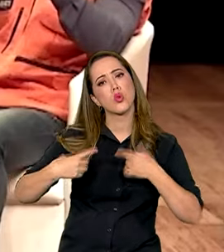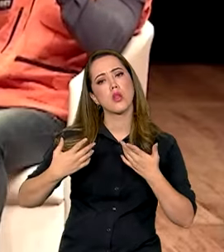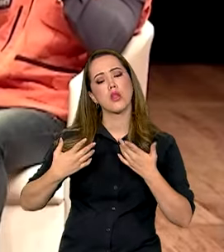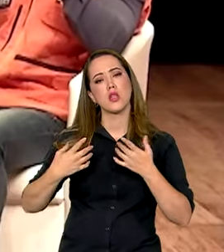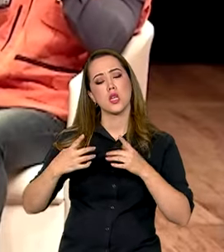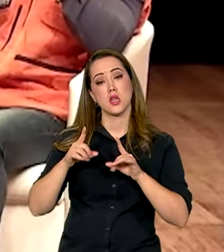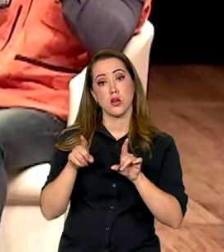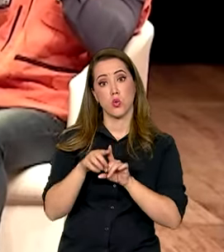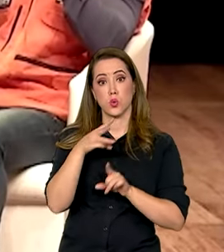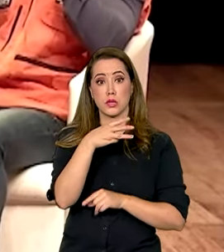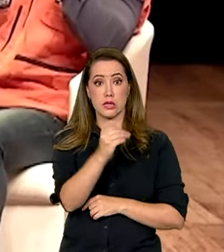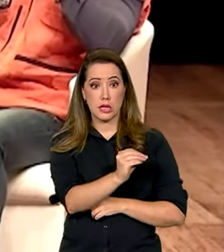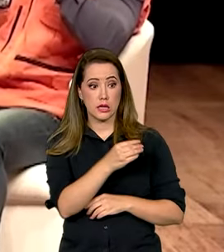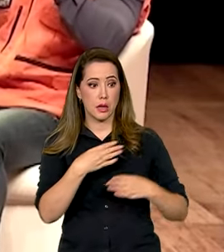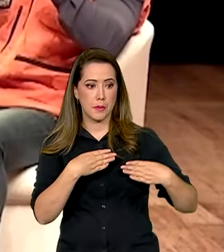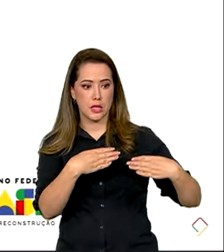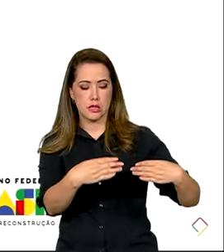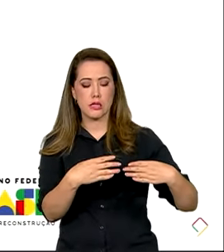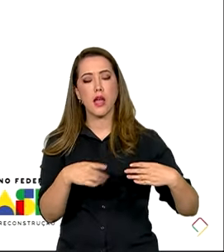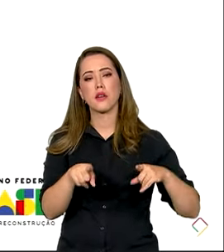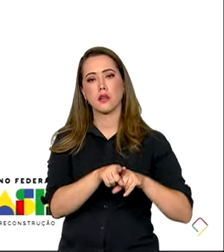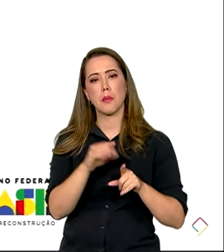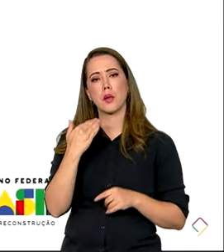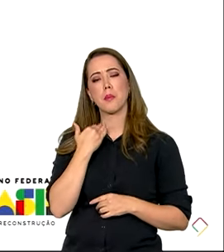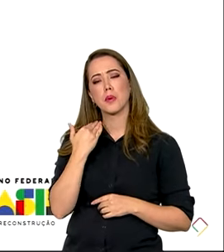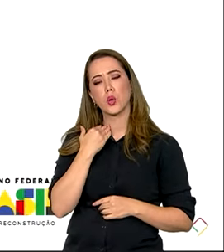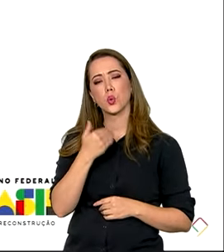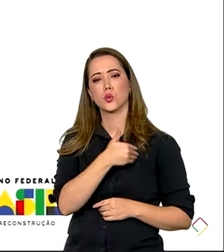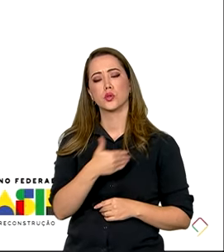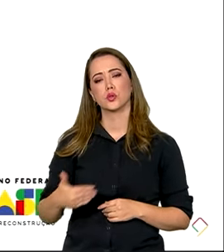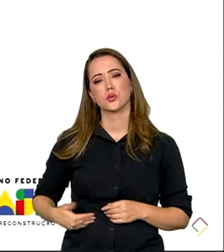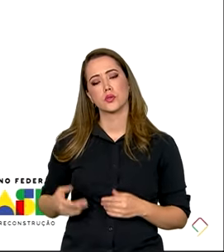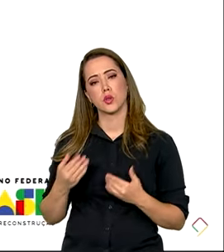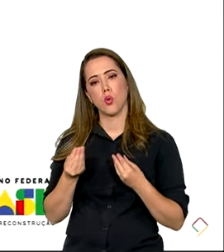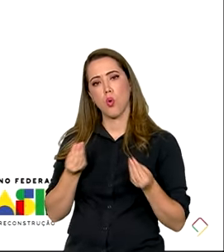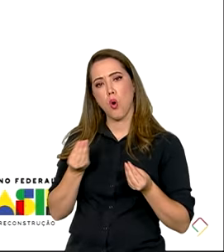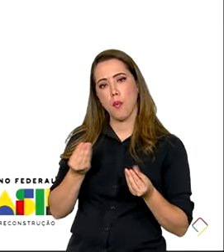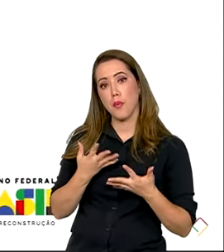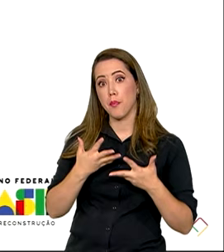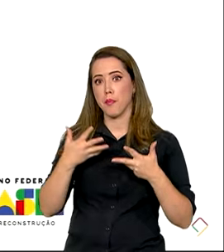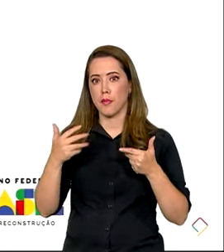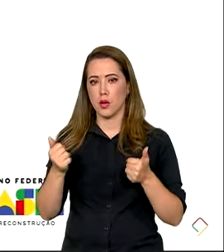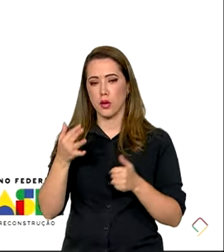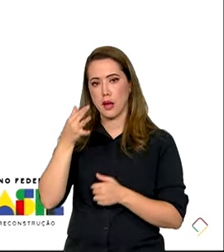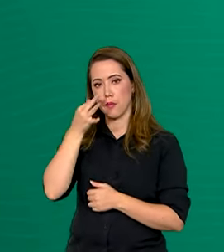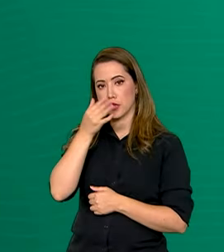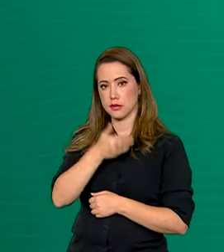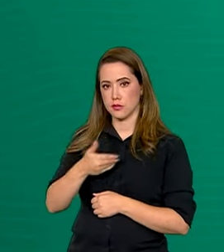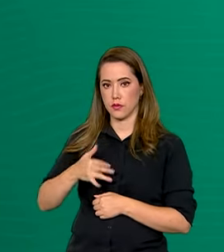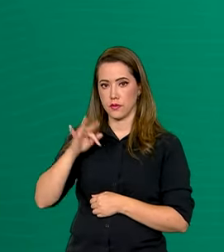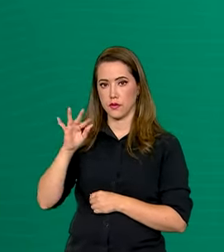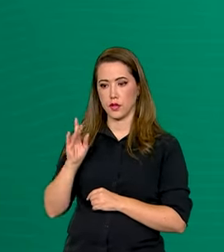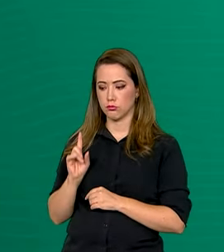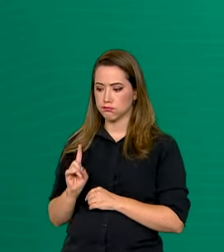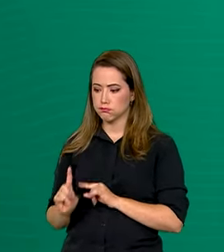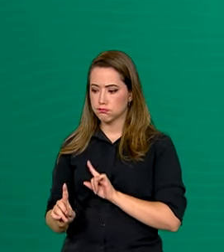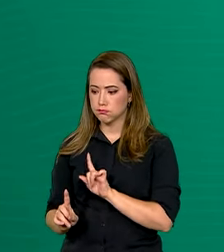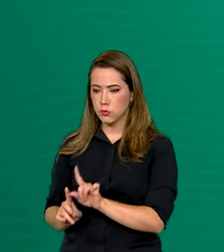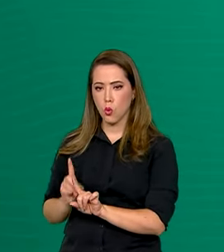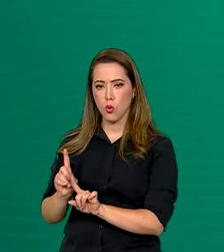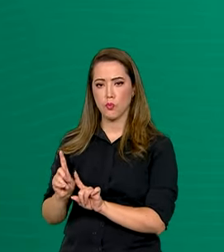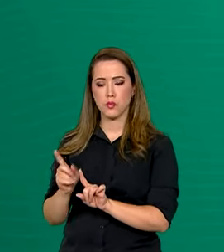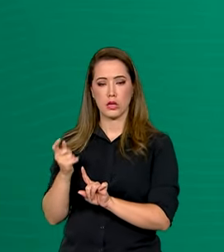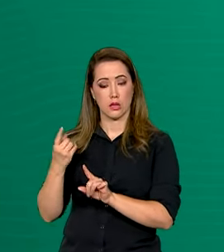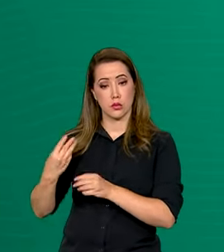ministérios e de bancos públicos como ampliar a presença dos programas do governo federal nos municípios. Pelo menos 300